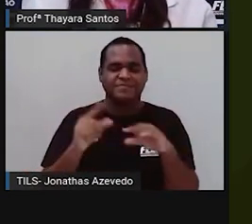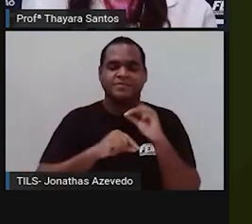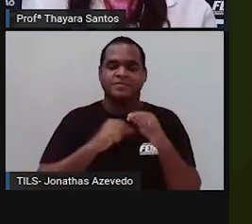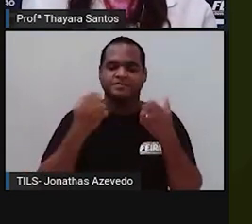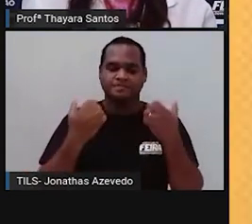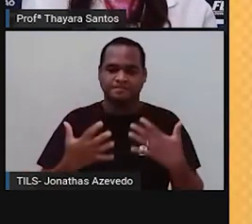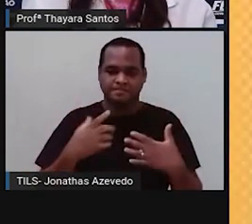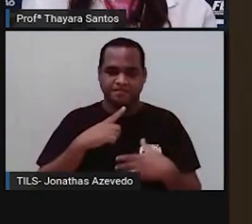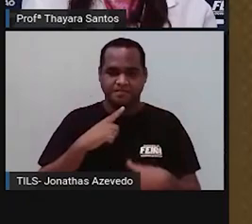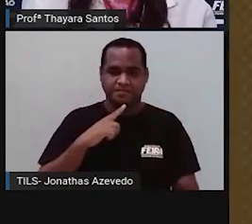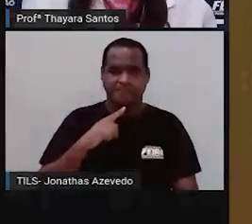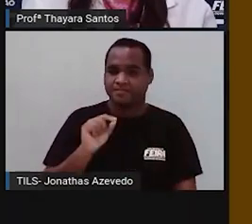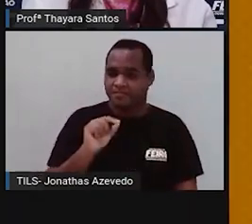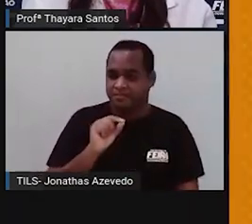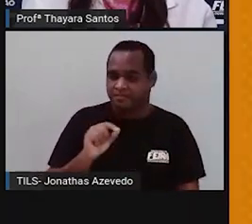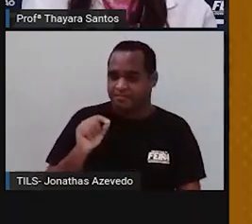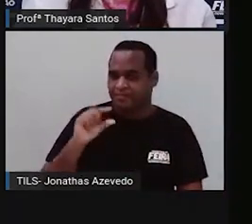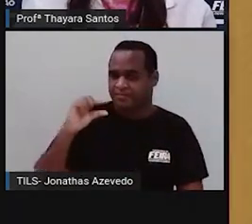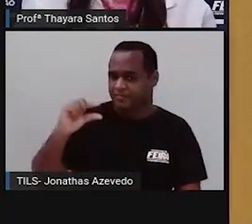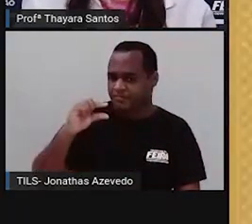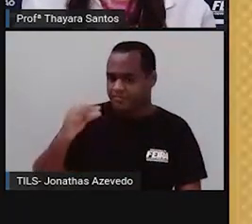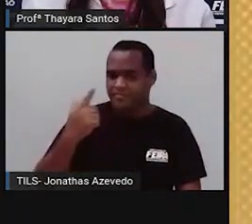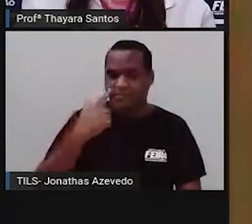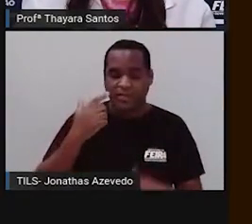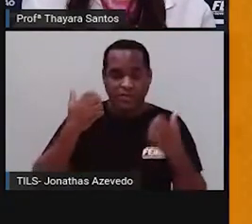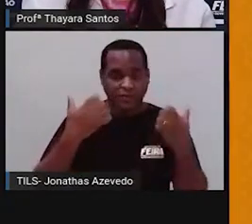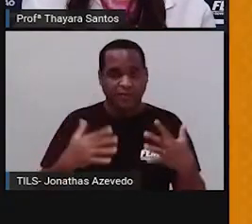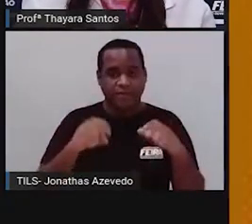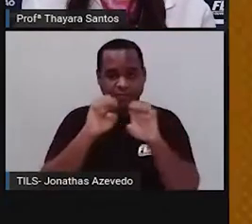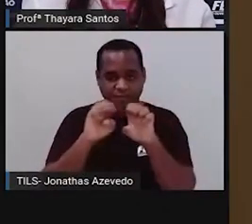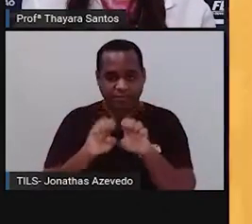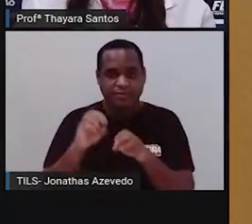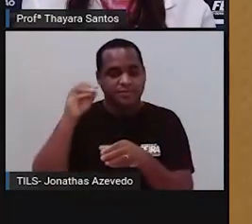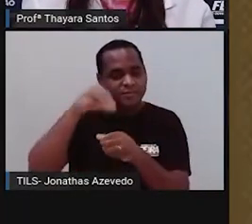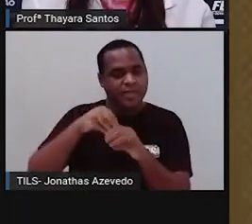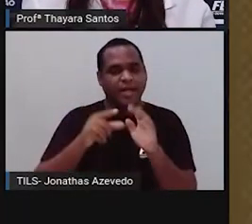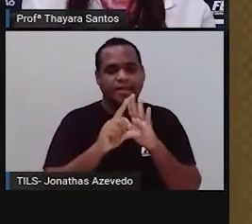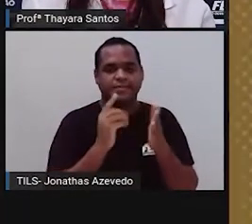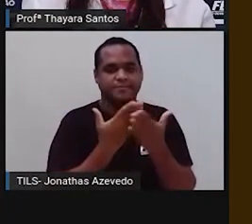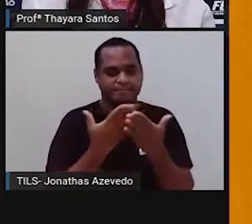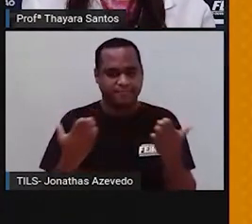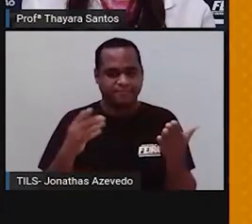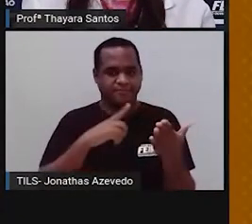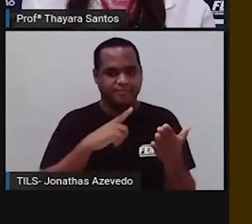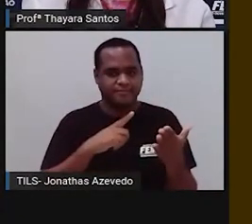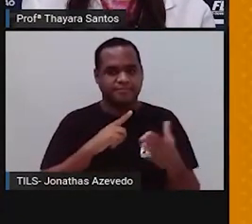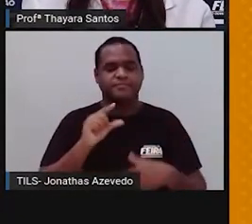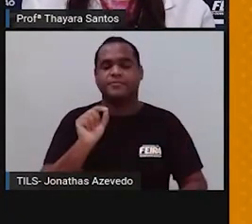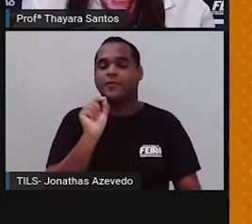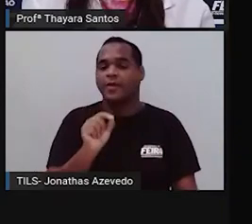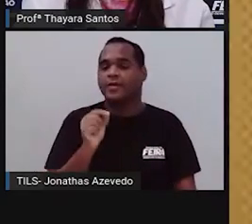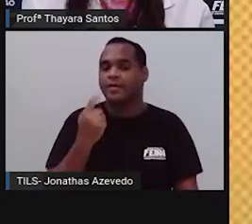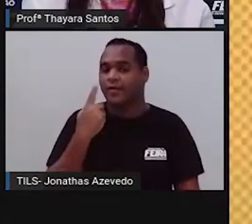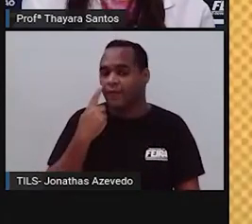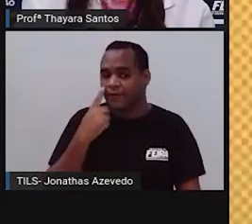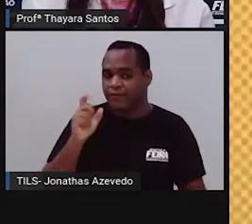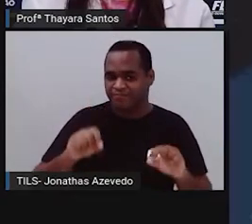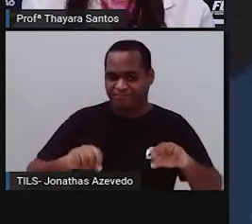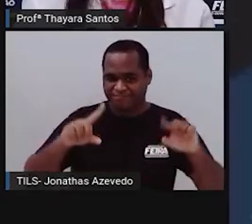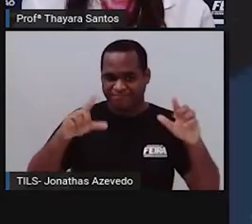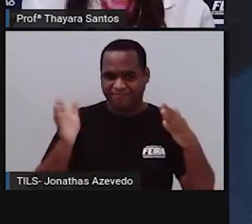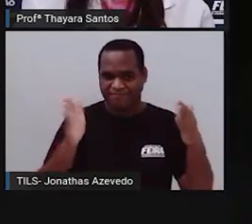um pouquinho aqui comigo, uma estrutura que eu coloquei antes para vocês. Deixa eu pegar ela aqui, no slide.